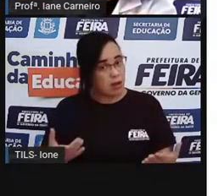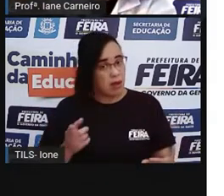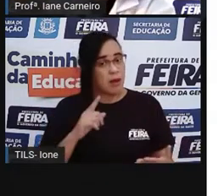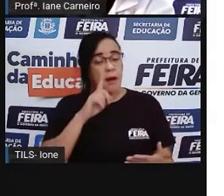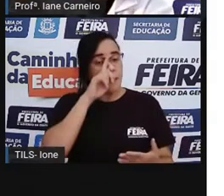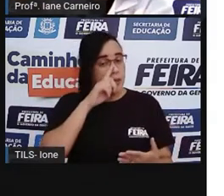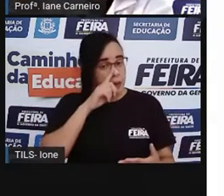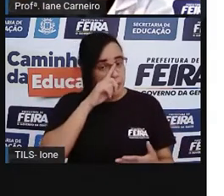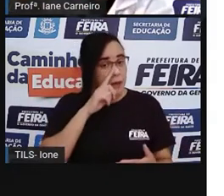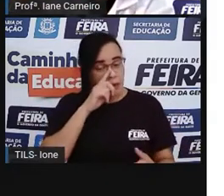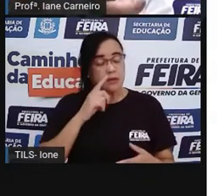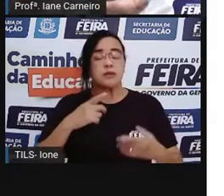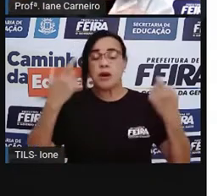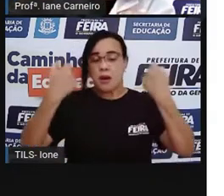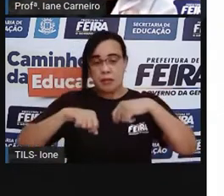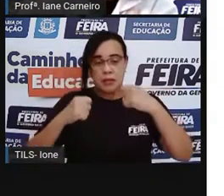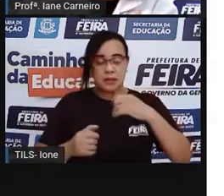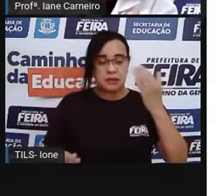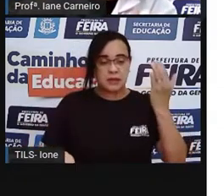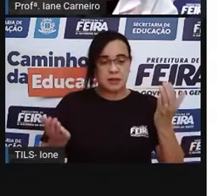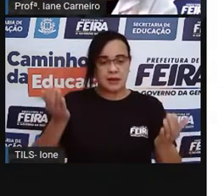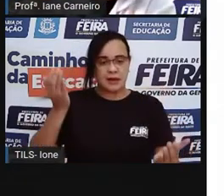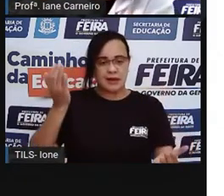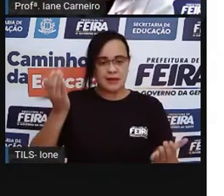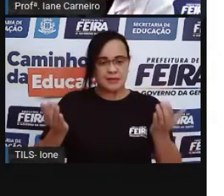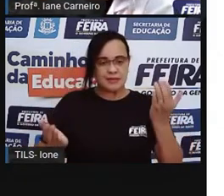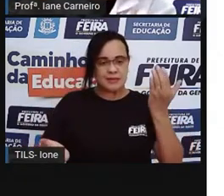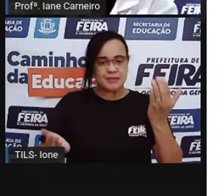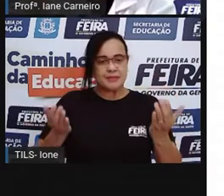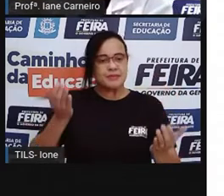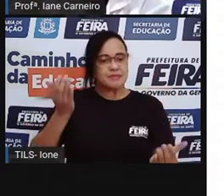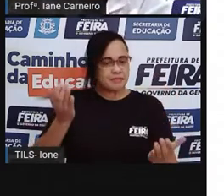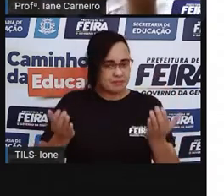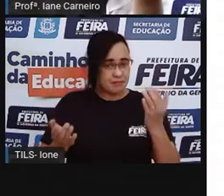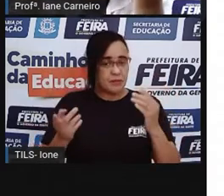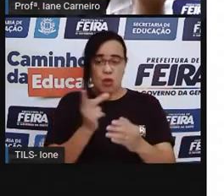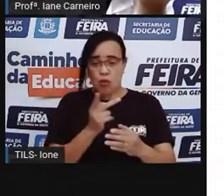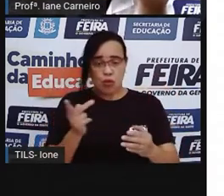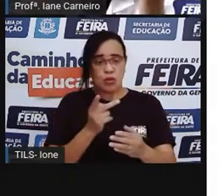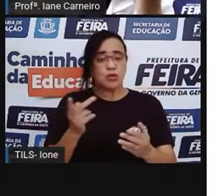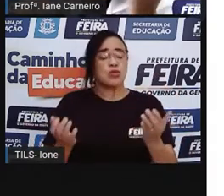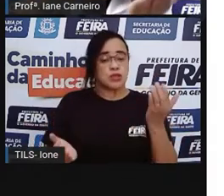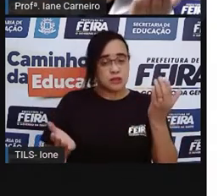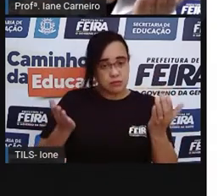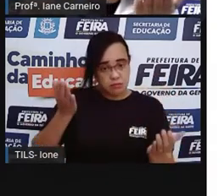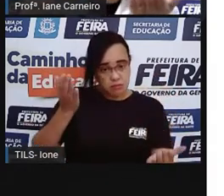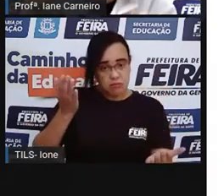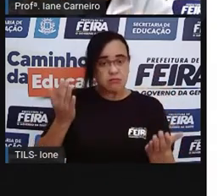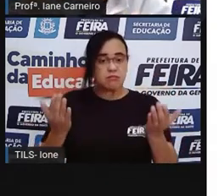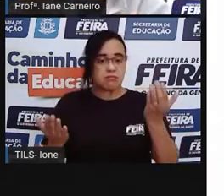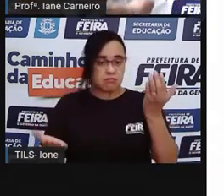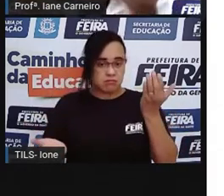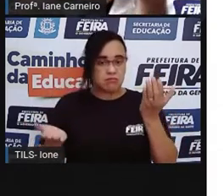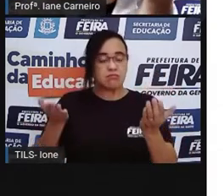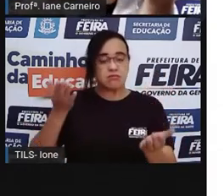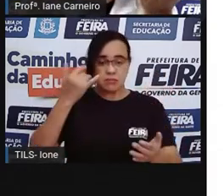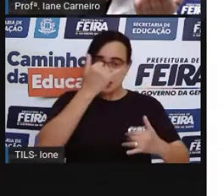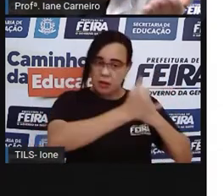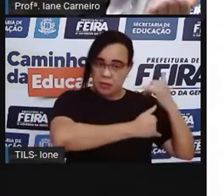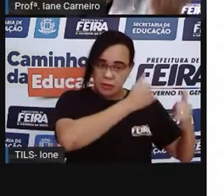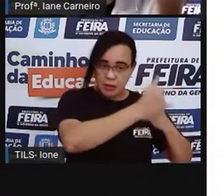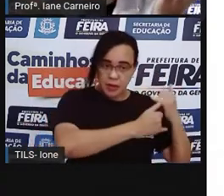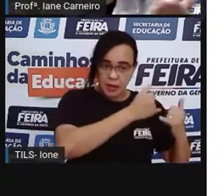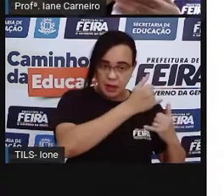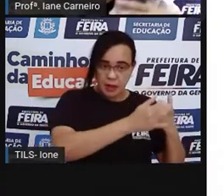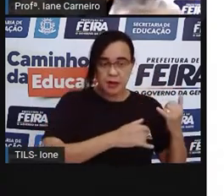muita coisa, ficar só o tempo todo brincando com uma coisa e a outra não. Então, a tem que equilibrar, brincar um pouquinho de